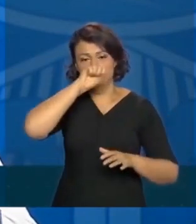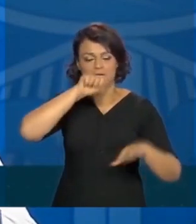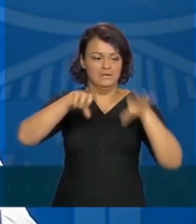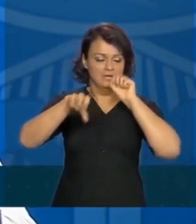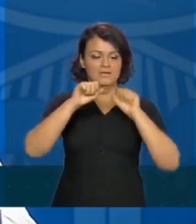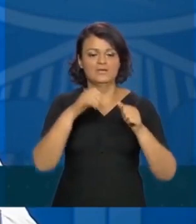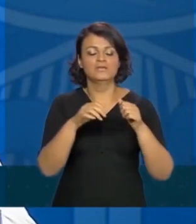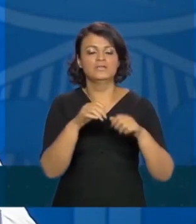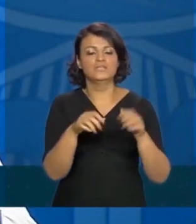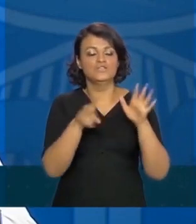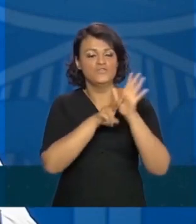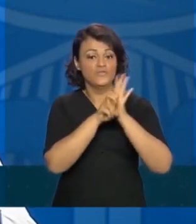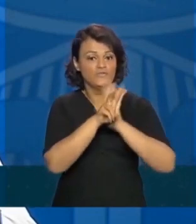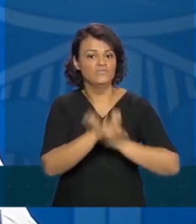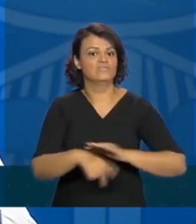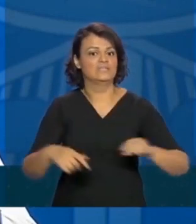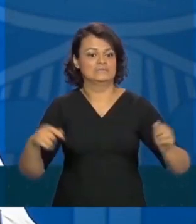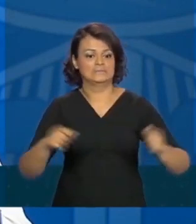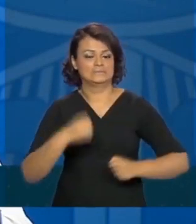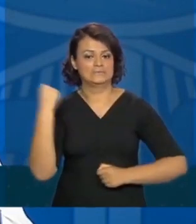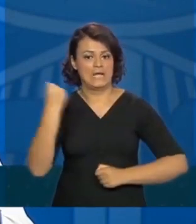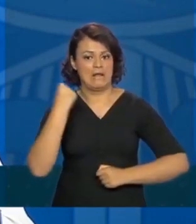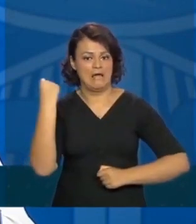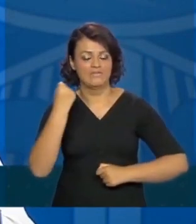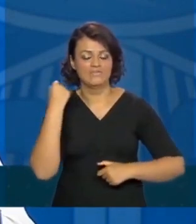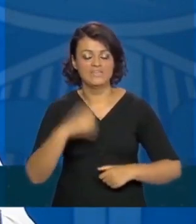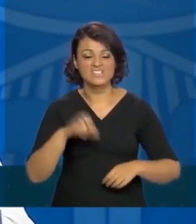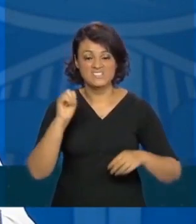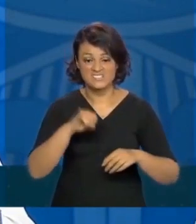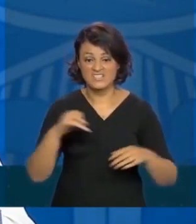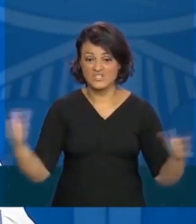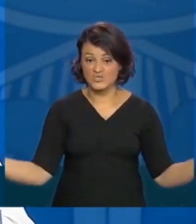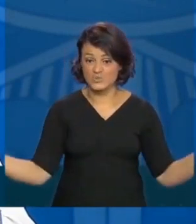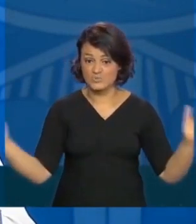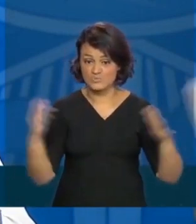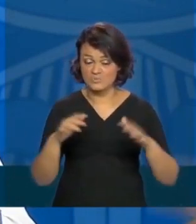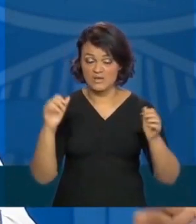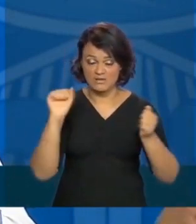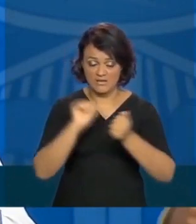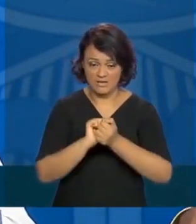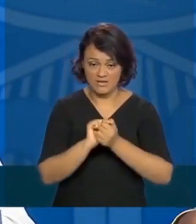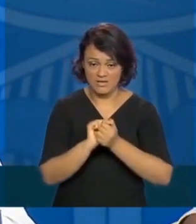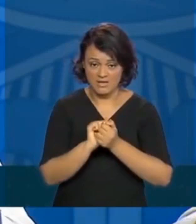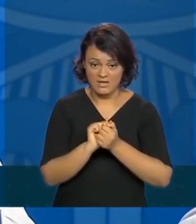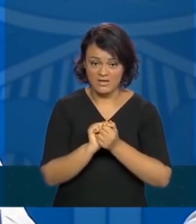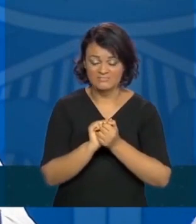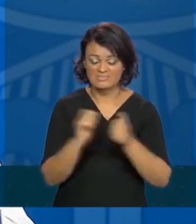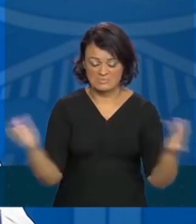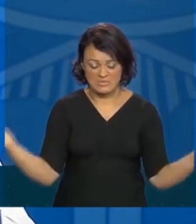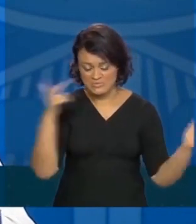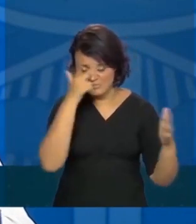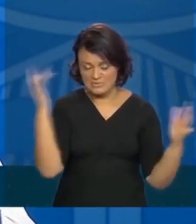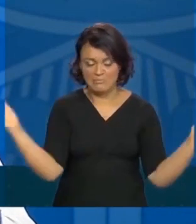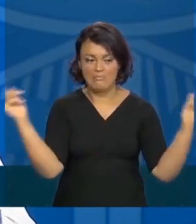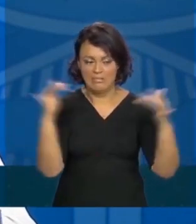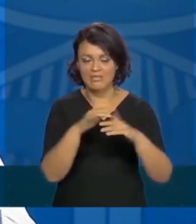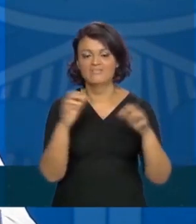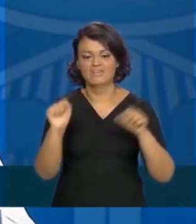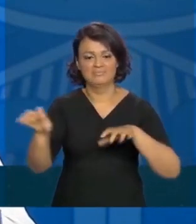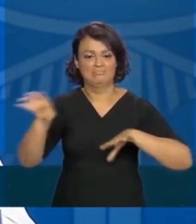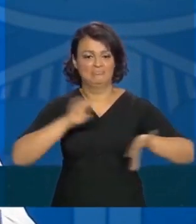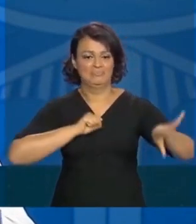transmite, que o vírus é competente, se juntarmos, vamos fazer contaminação um dos outros,